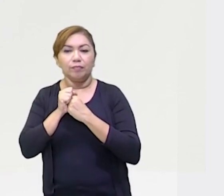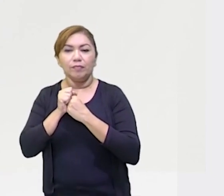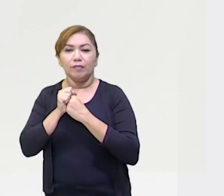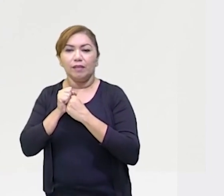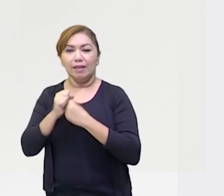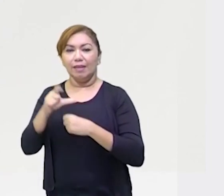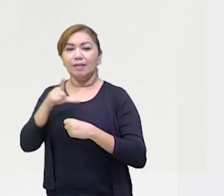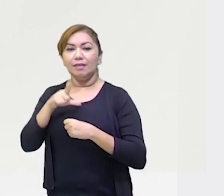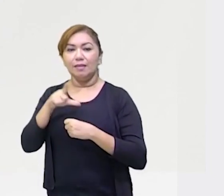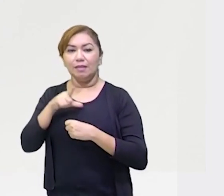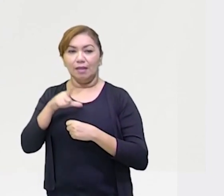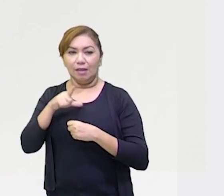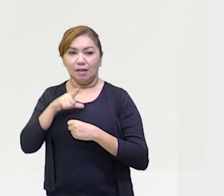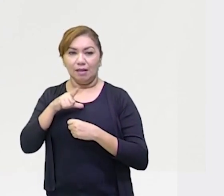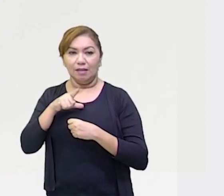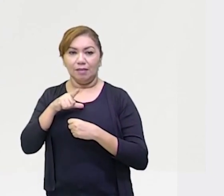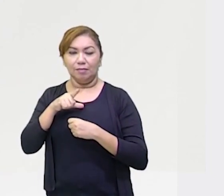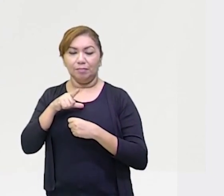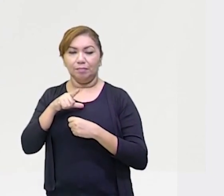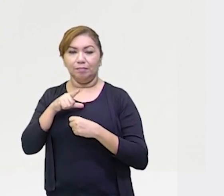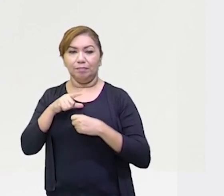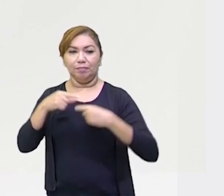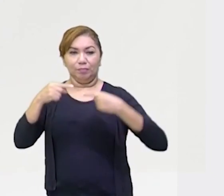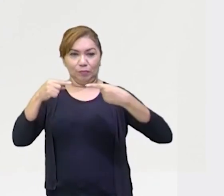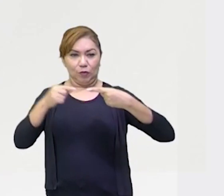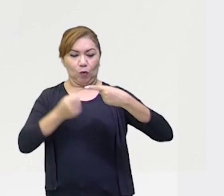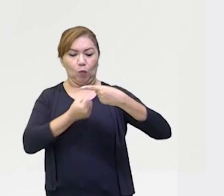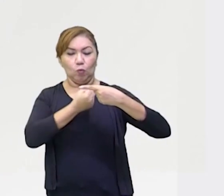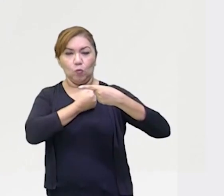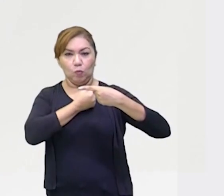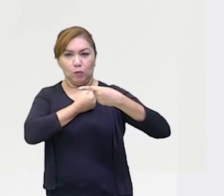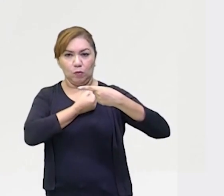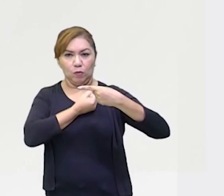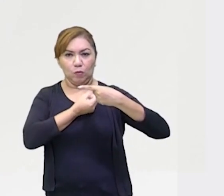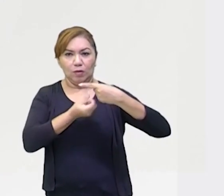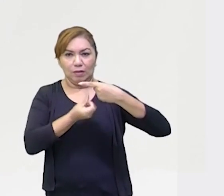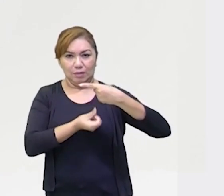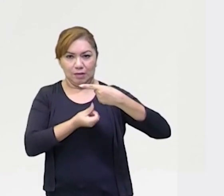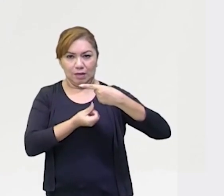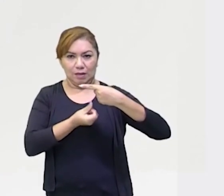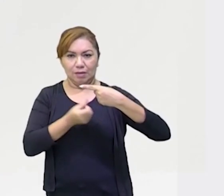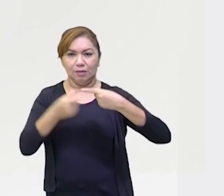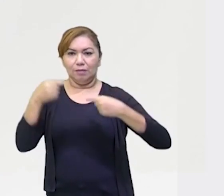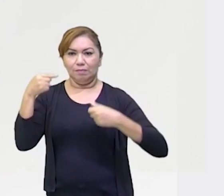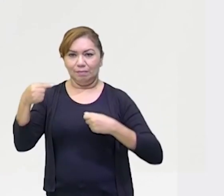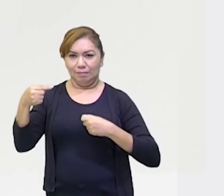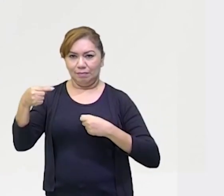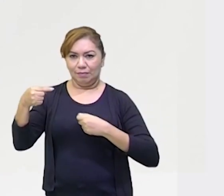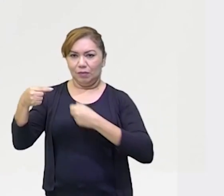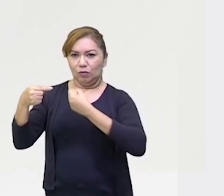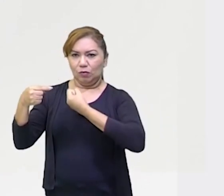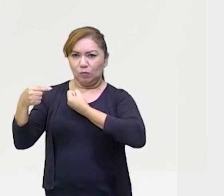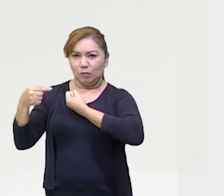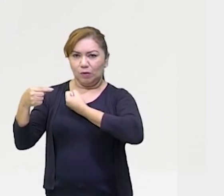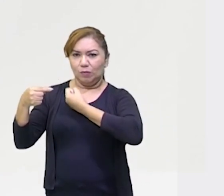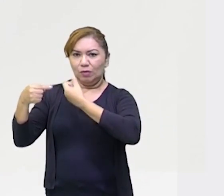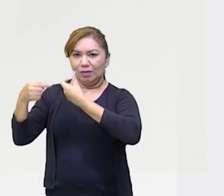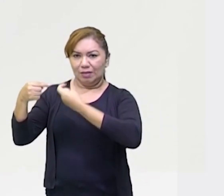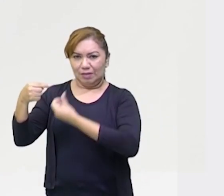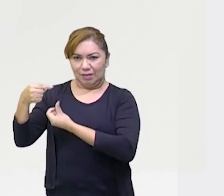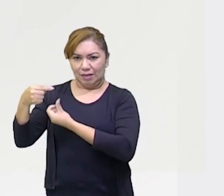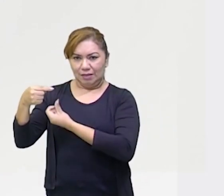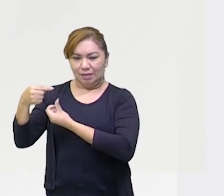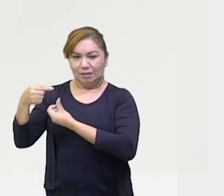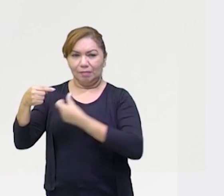ó, os denominadores aqui dessas duas frações. Qual a primeira fração? Oito sextos.